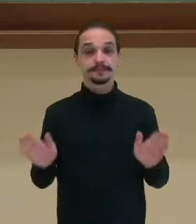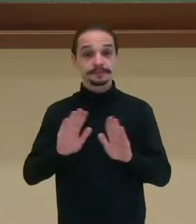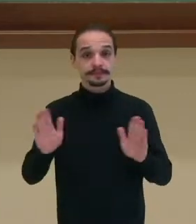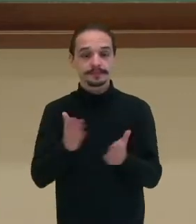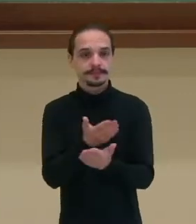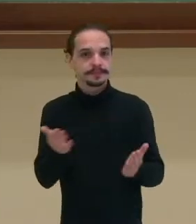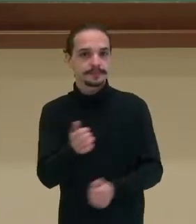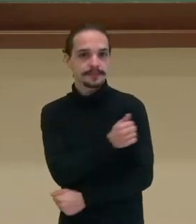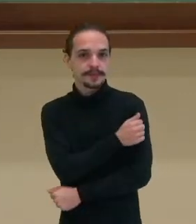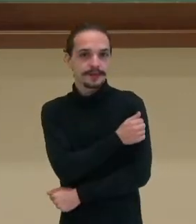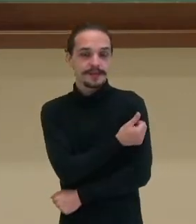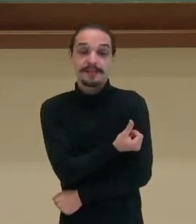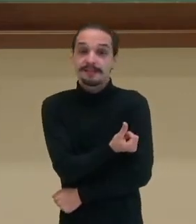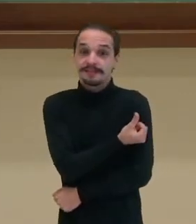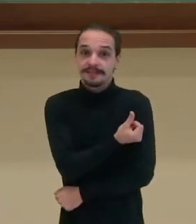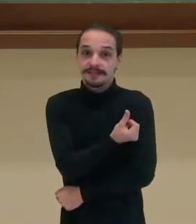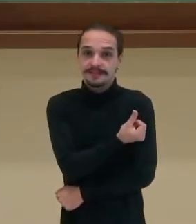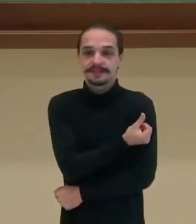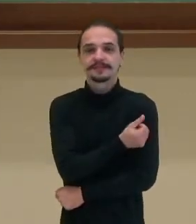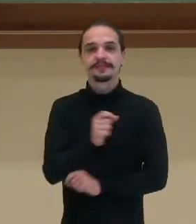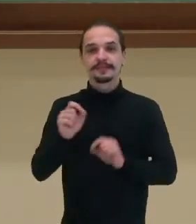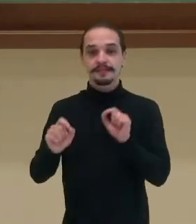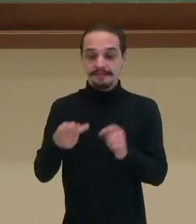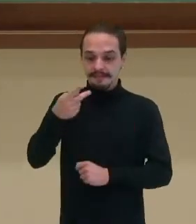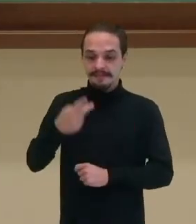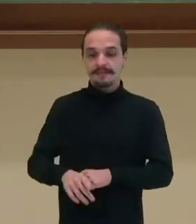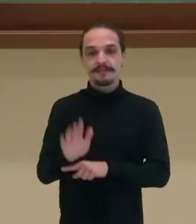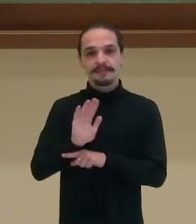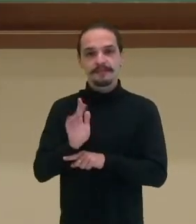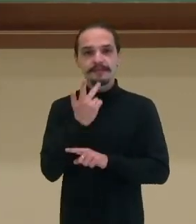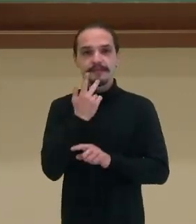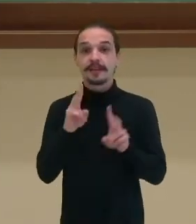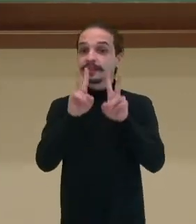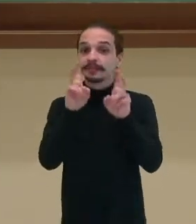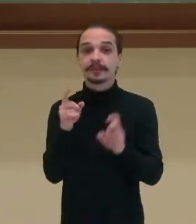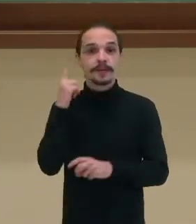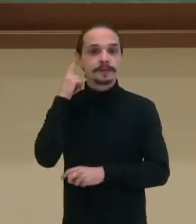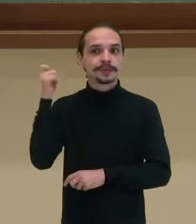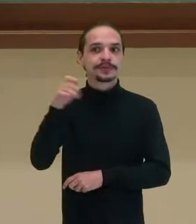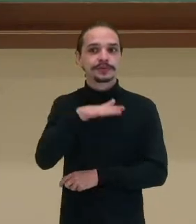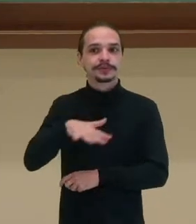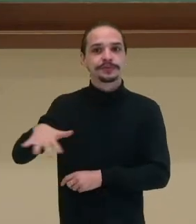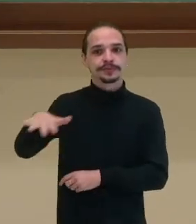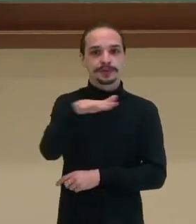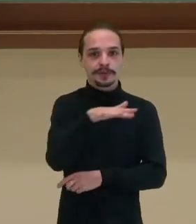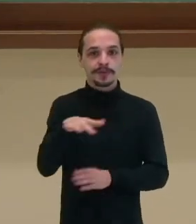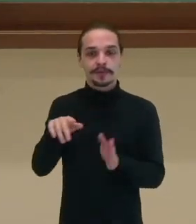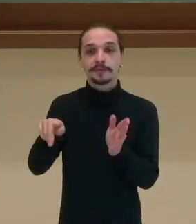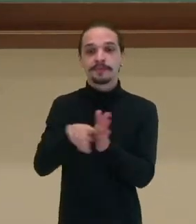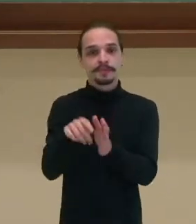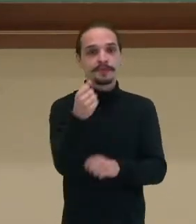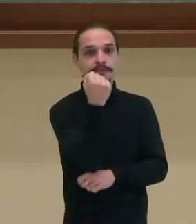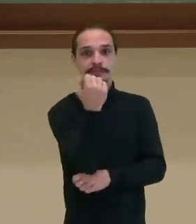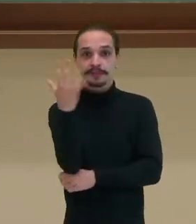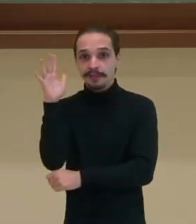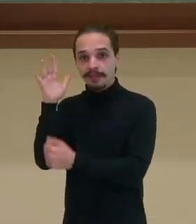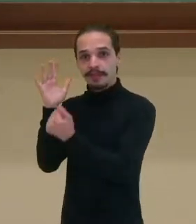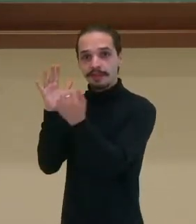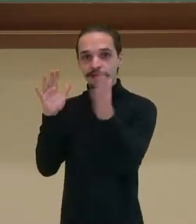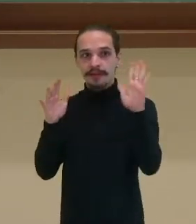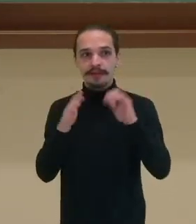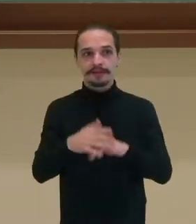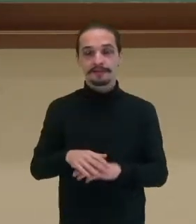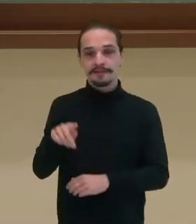Olá, estudantes do sexto ano! Nesse vídeo nós vamos falar sobre paisagens sonoras, sons da natureza.